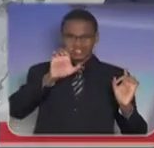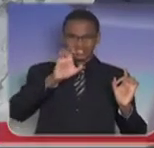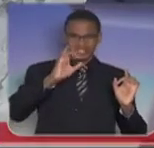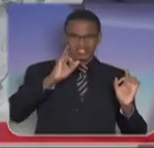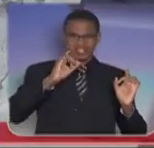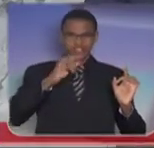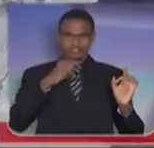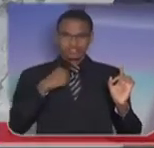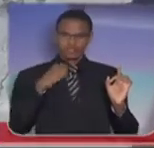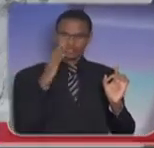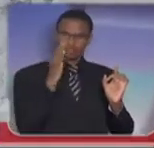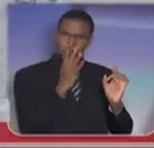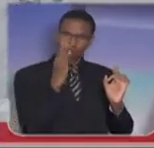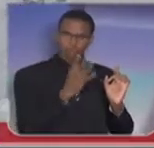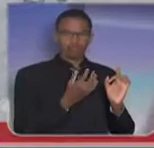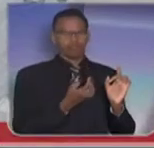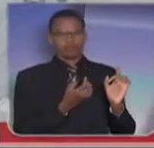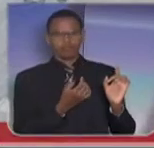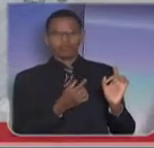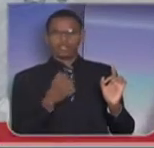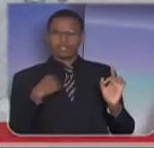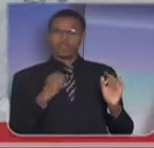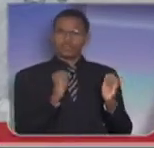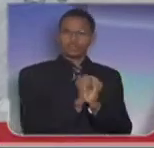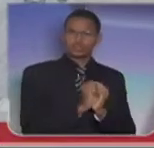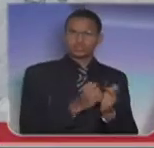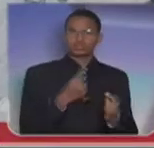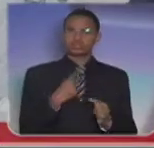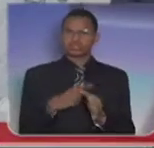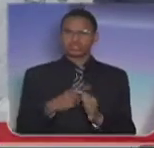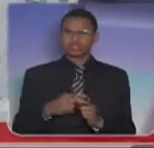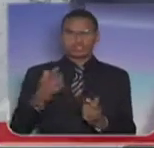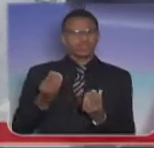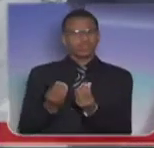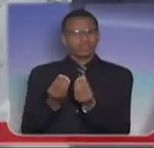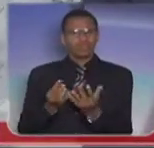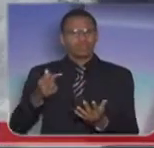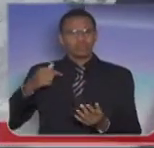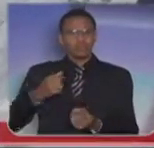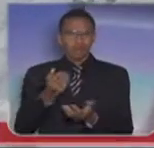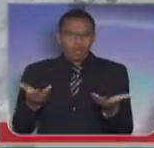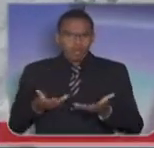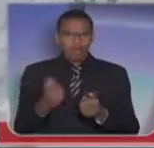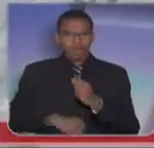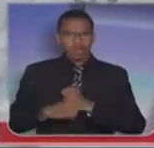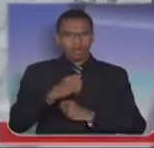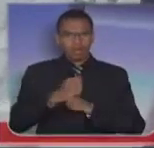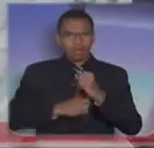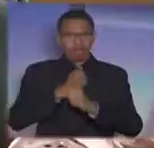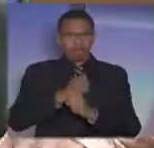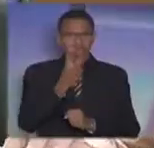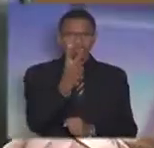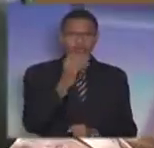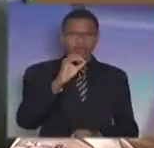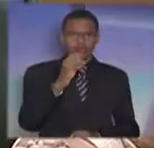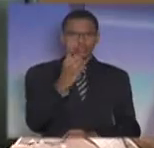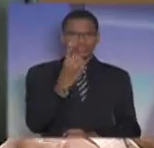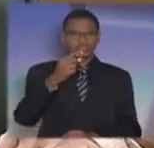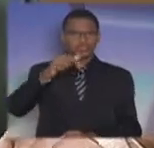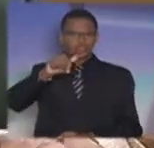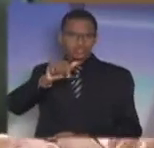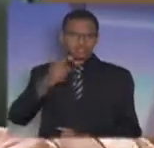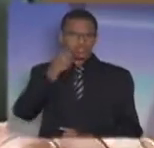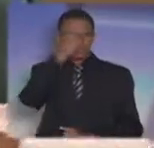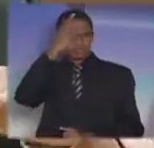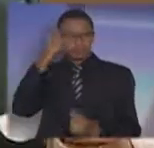colocar junto a ela no sentido de que é um absurdo nós, em 2017, termos pessoas que